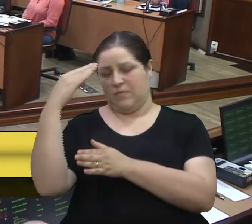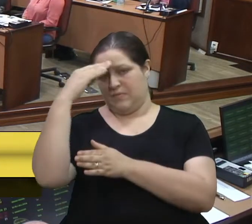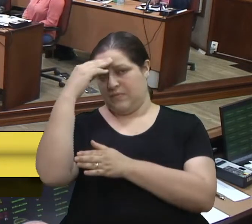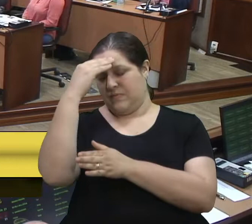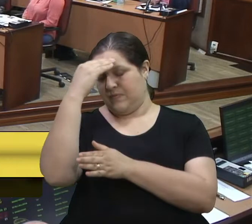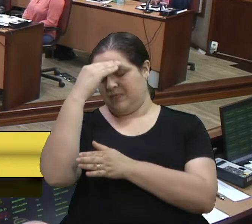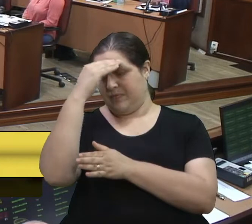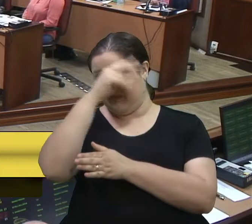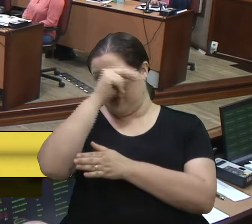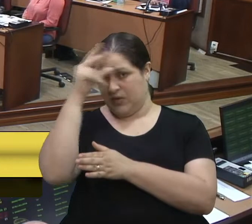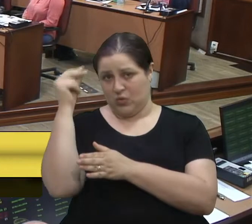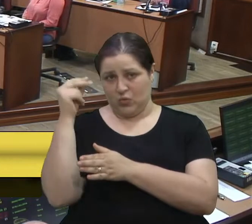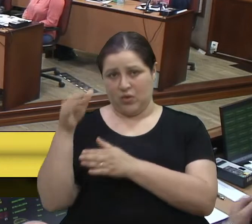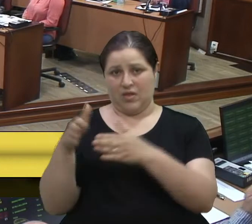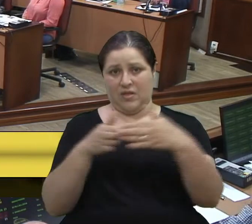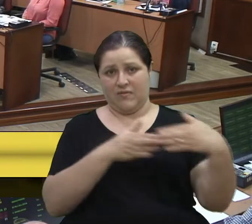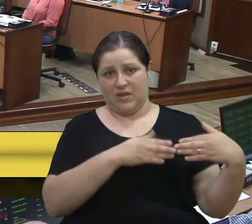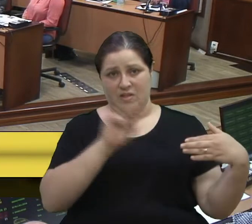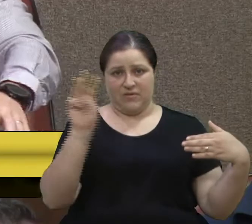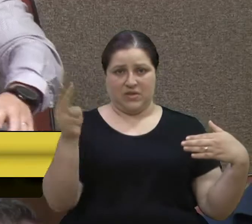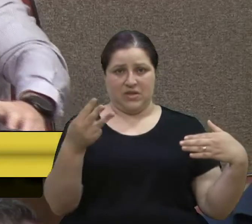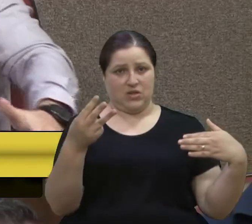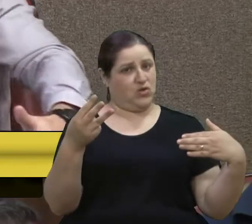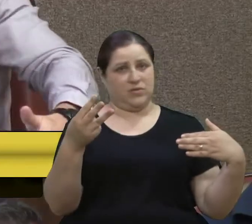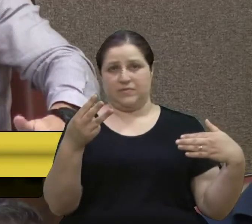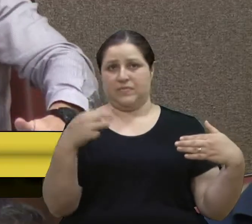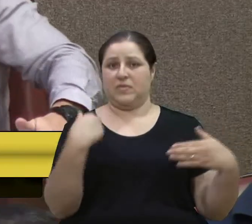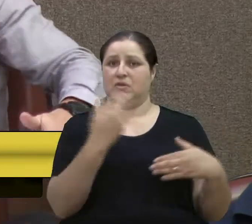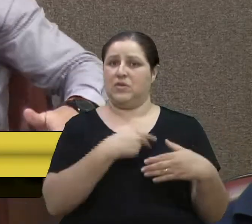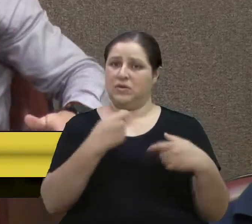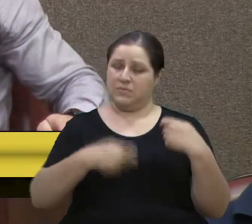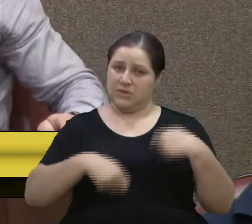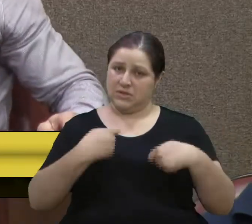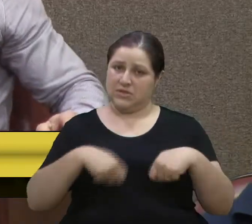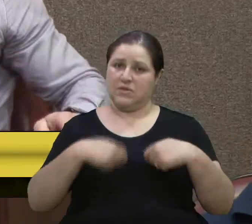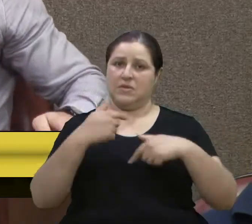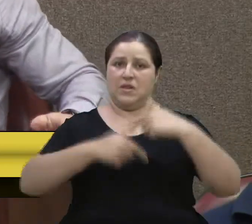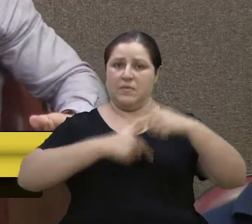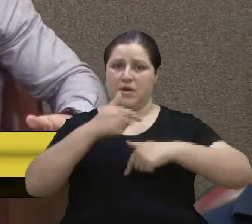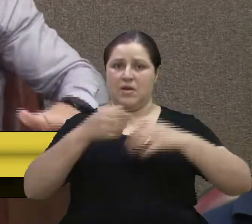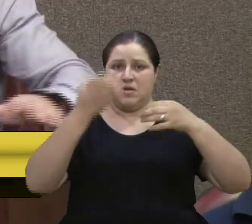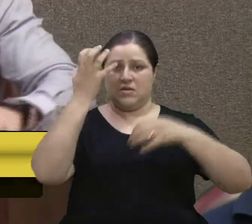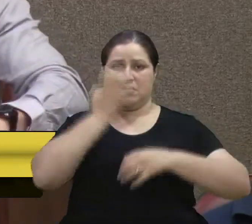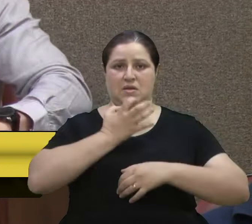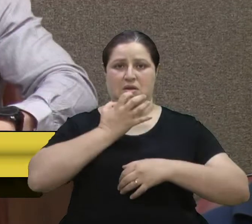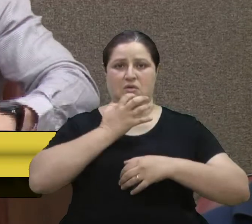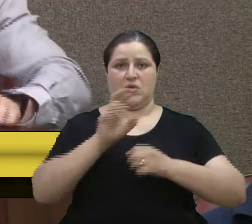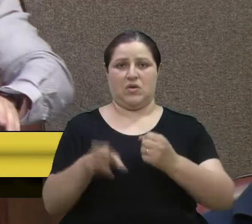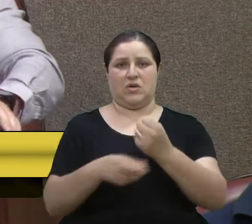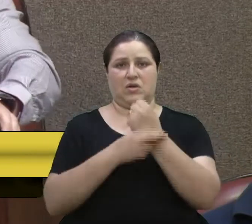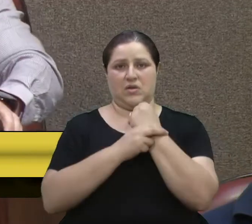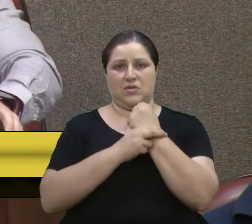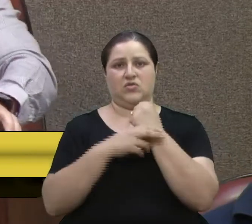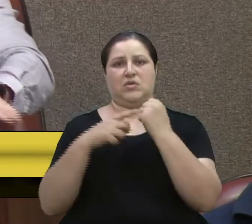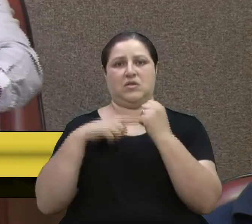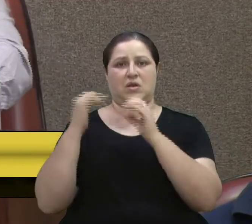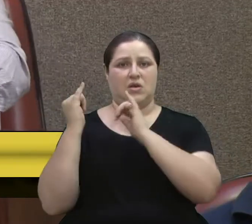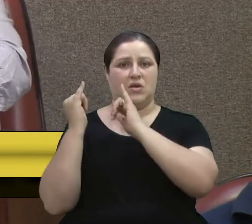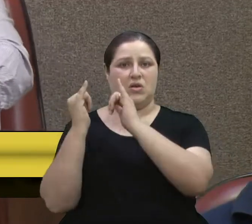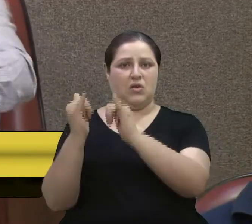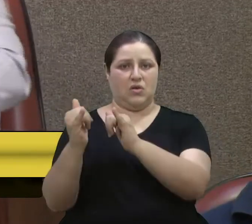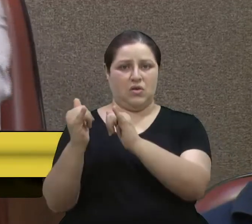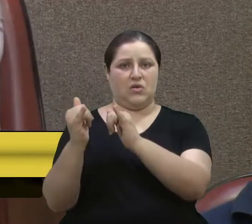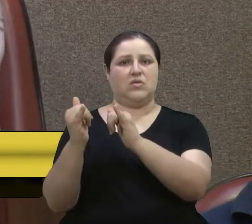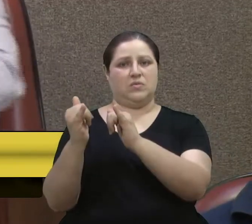a empresa. A gente precisa trabalhar sério para garantir o transporte, garantir o